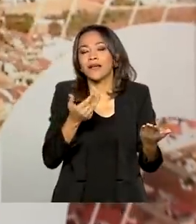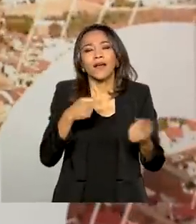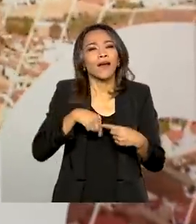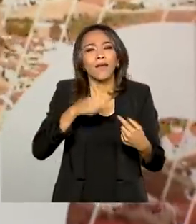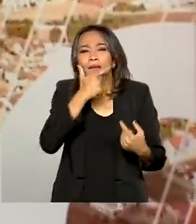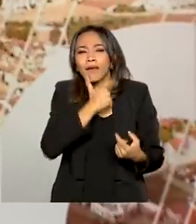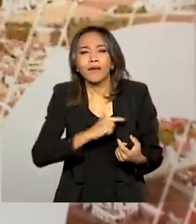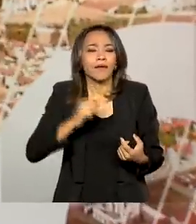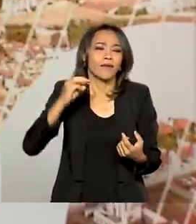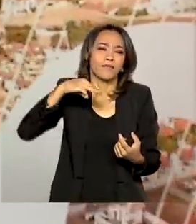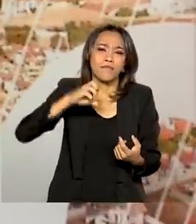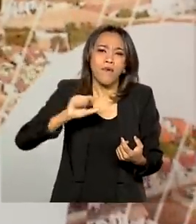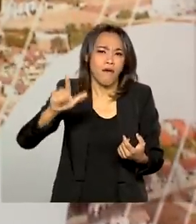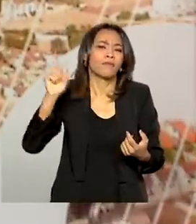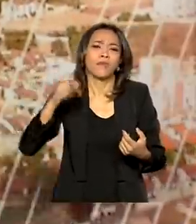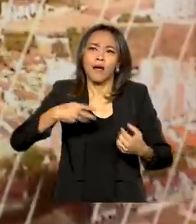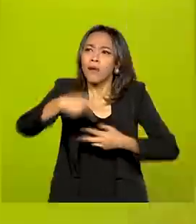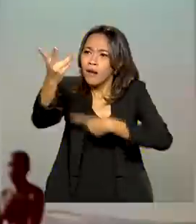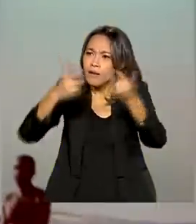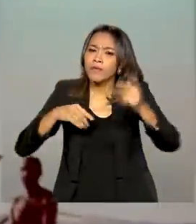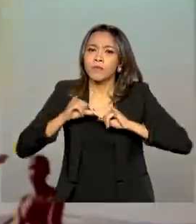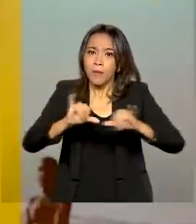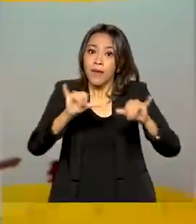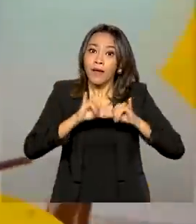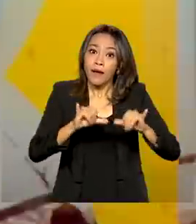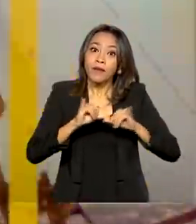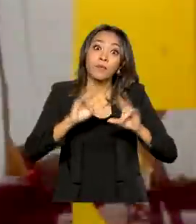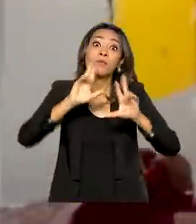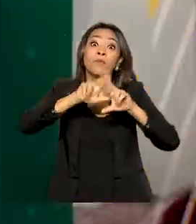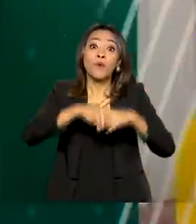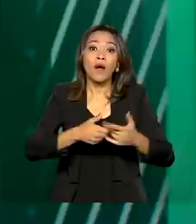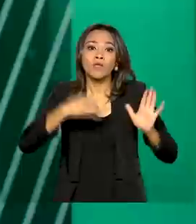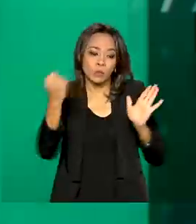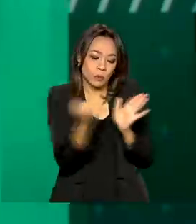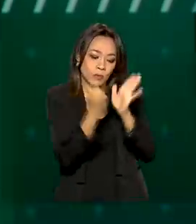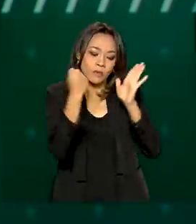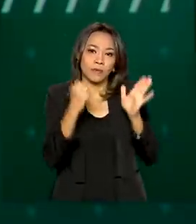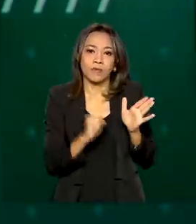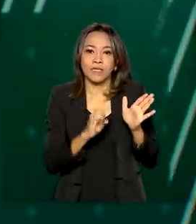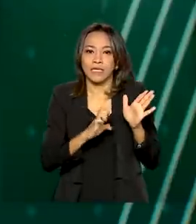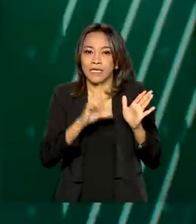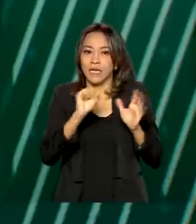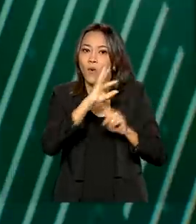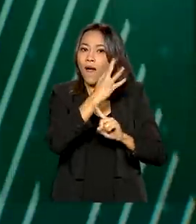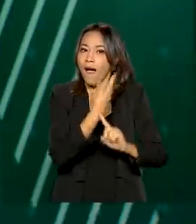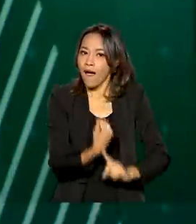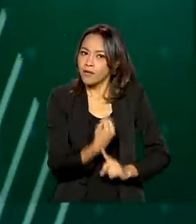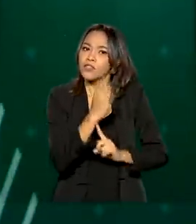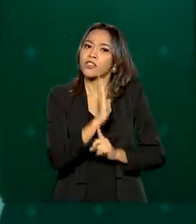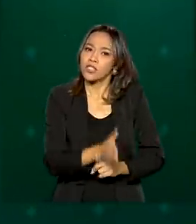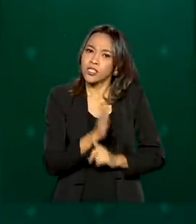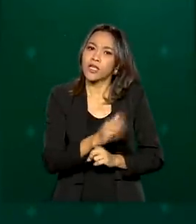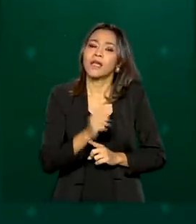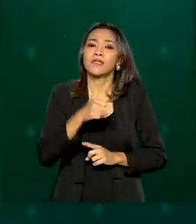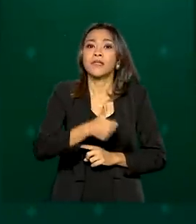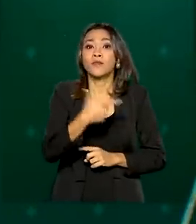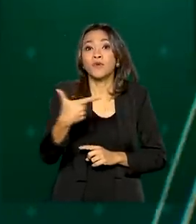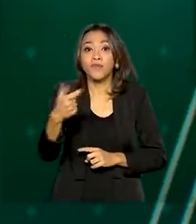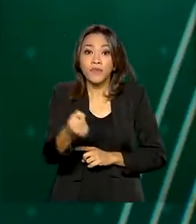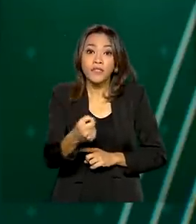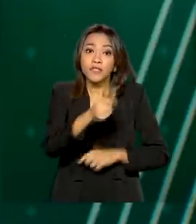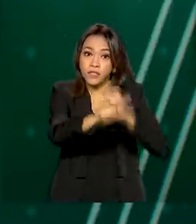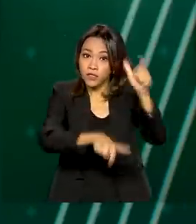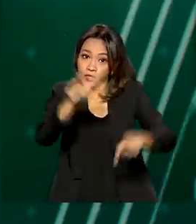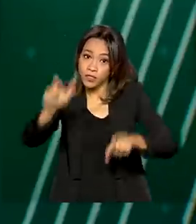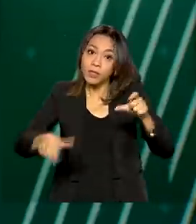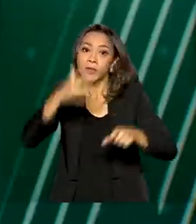chegar a supermercados de todo o Brasil graças ao Seluarte, que já certificou 120 produtores artesanais e 160